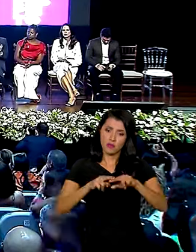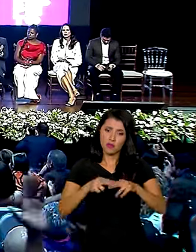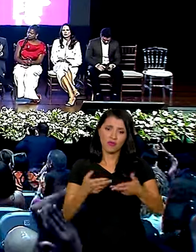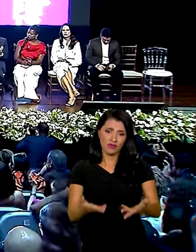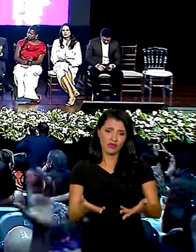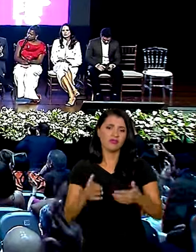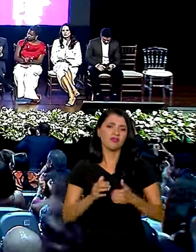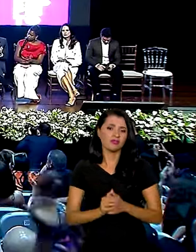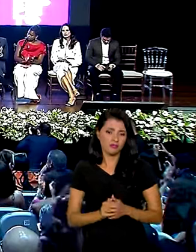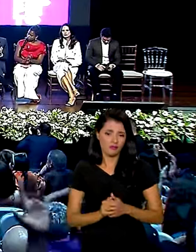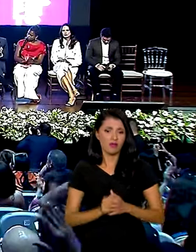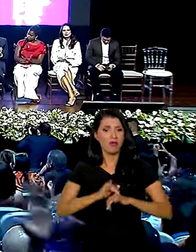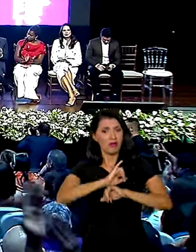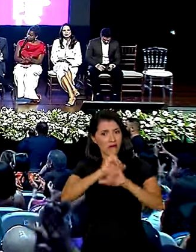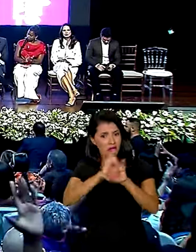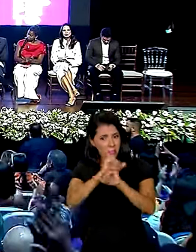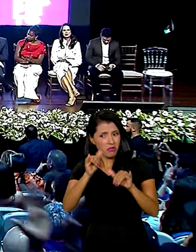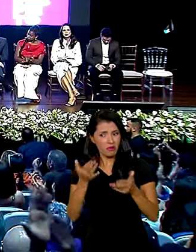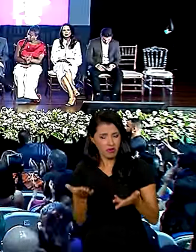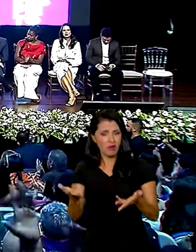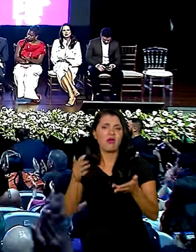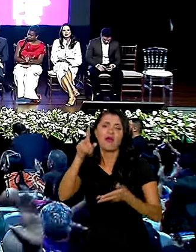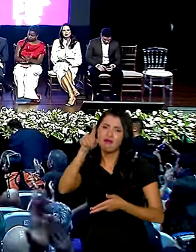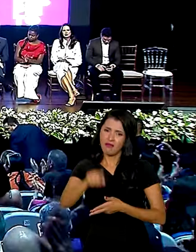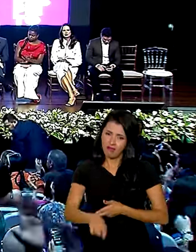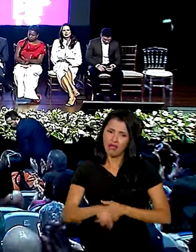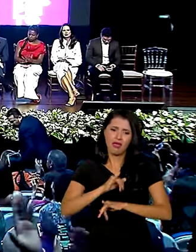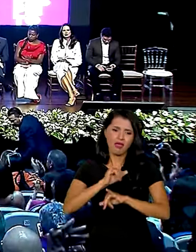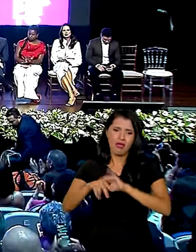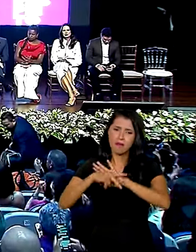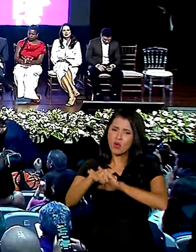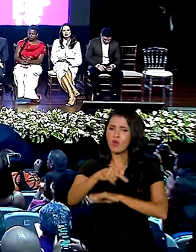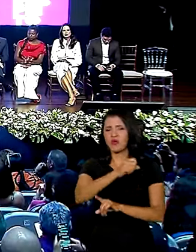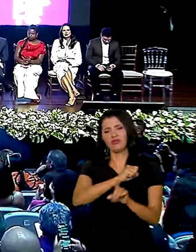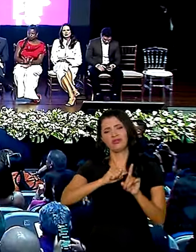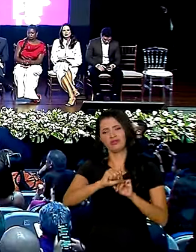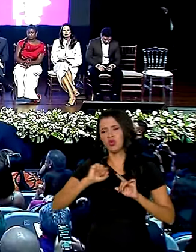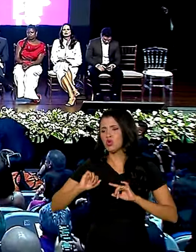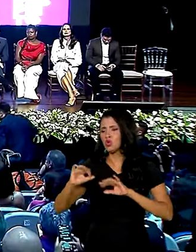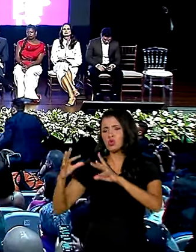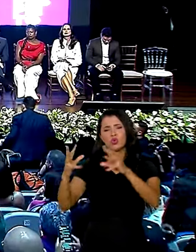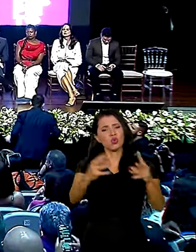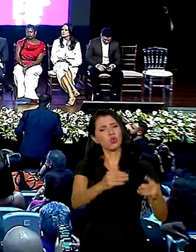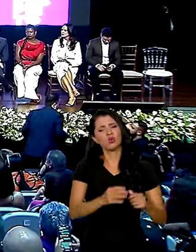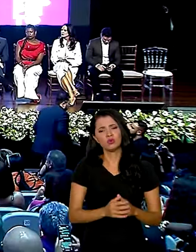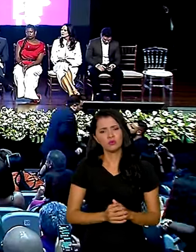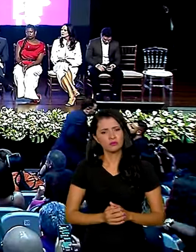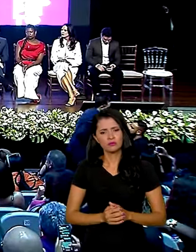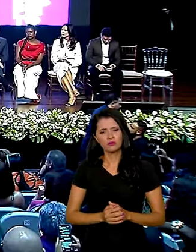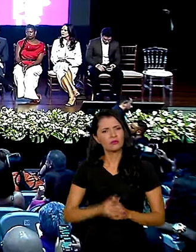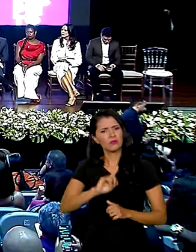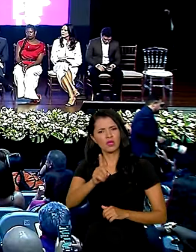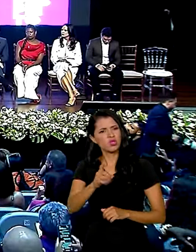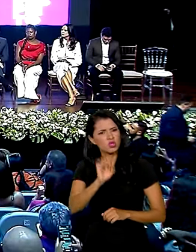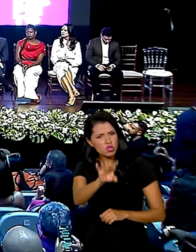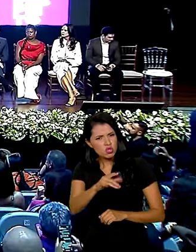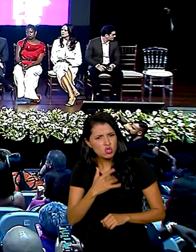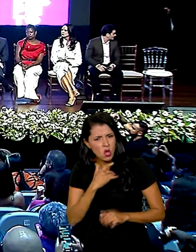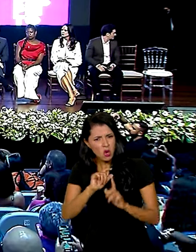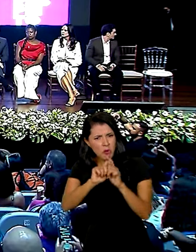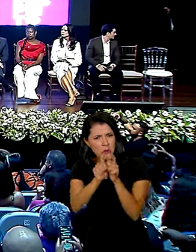que essa campanha é uma campanha da sociedade como um todo. Não basta ser